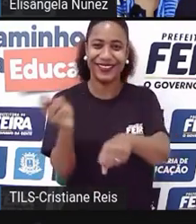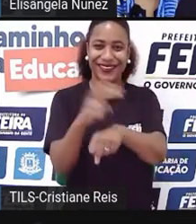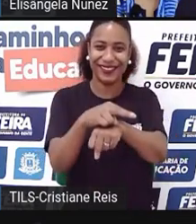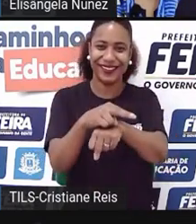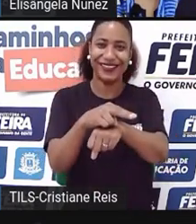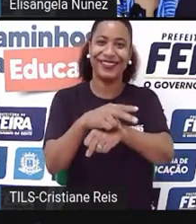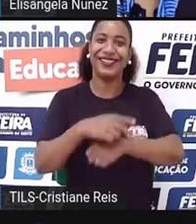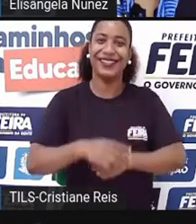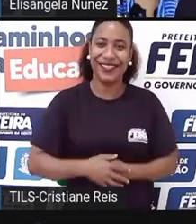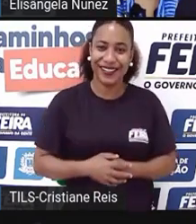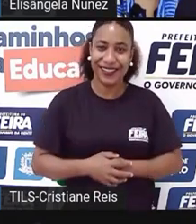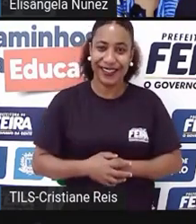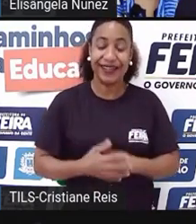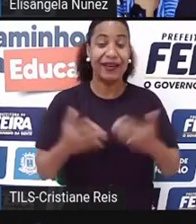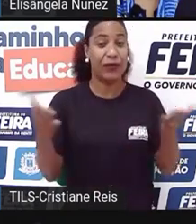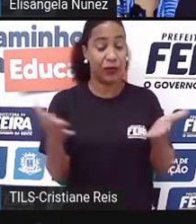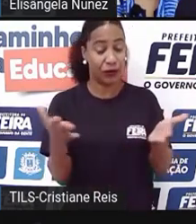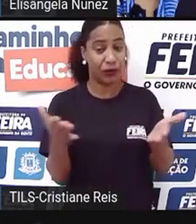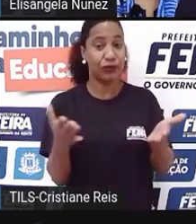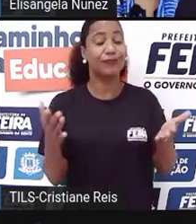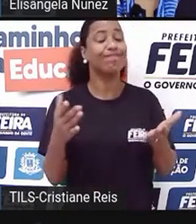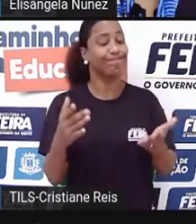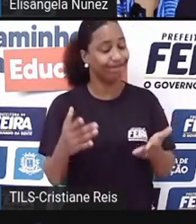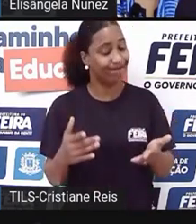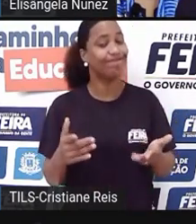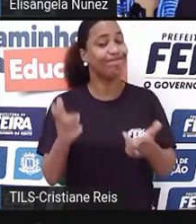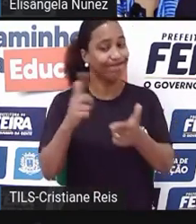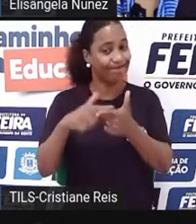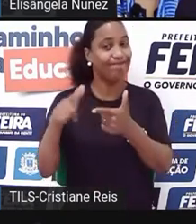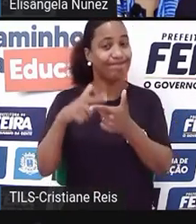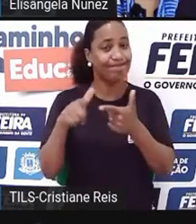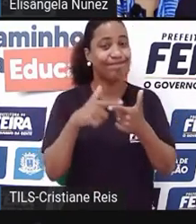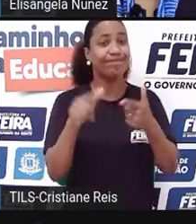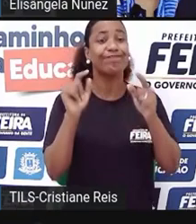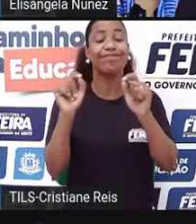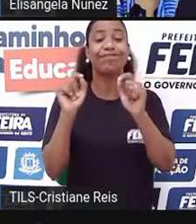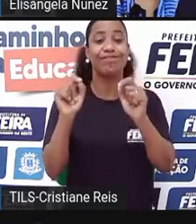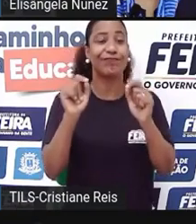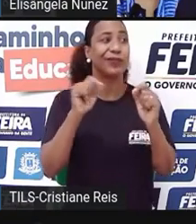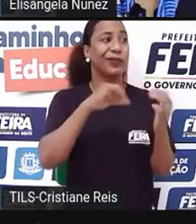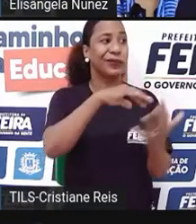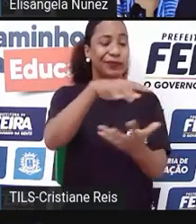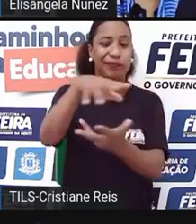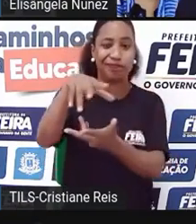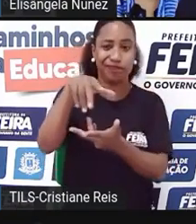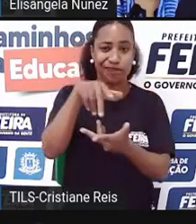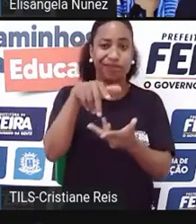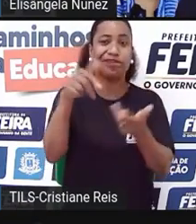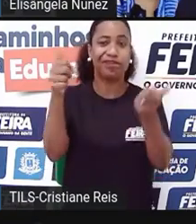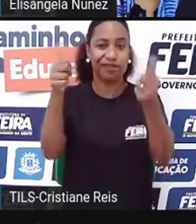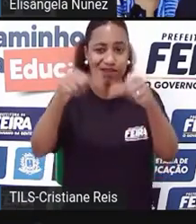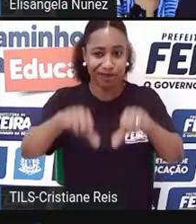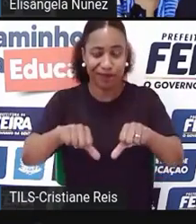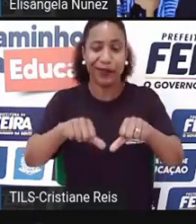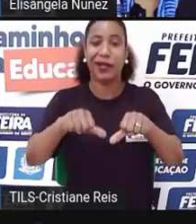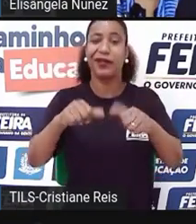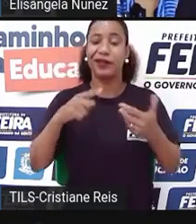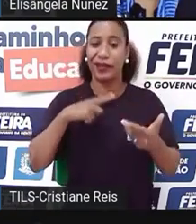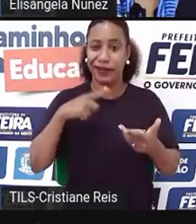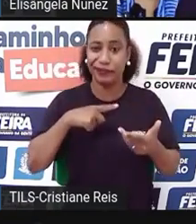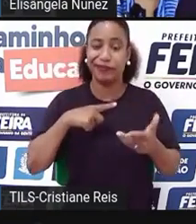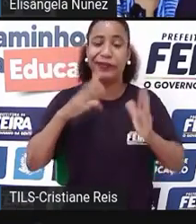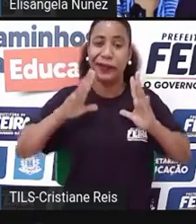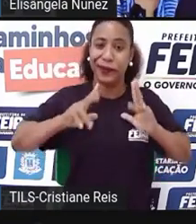E a gente também vive hoje uma crise em diversos aspectos, né? E essa crise sanitária, econômica, ela acaba